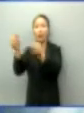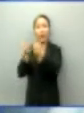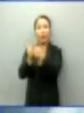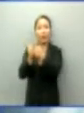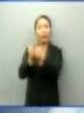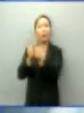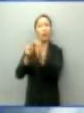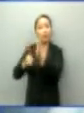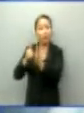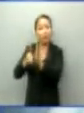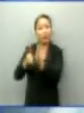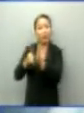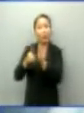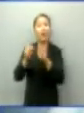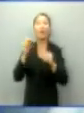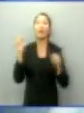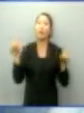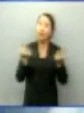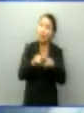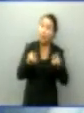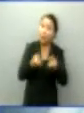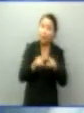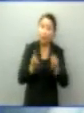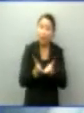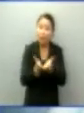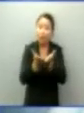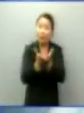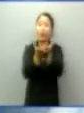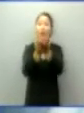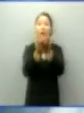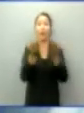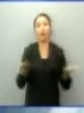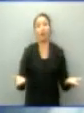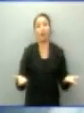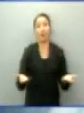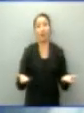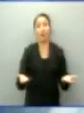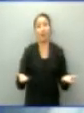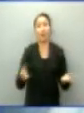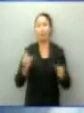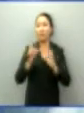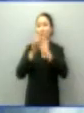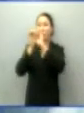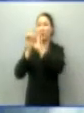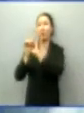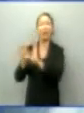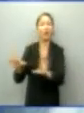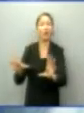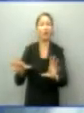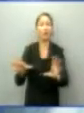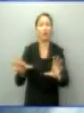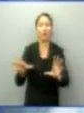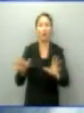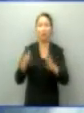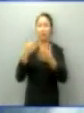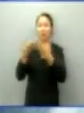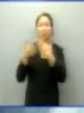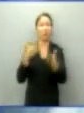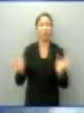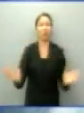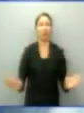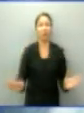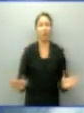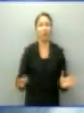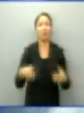aproveitando o sistema nosso fluvial. Nós temos que fazer esses aproveitamentos. Não podemos deixar que aconteça